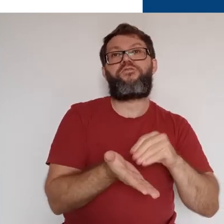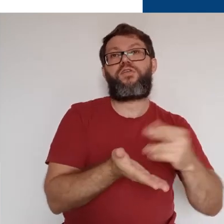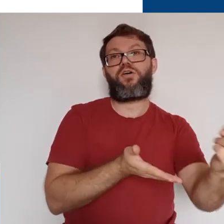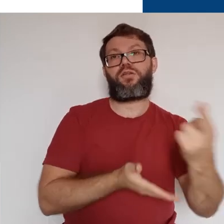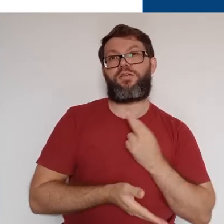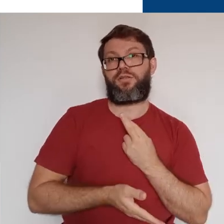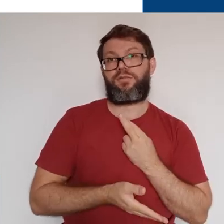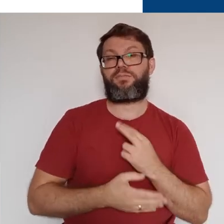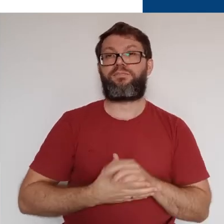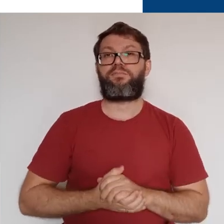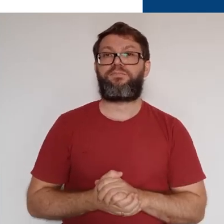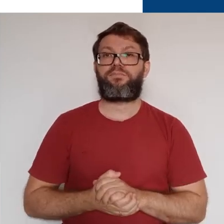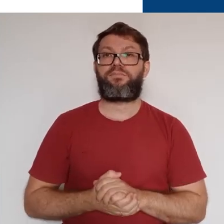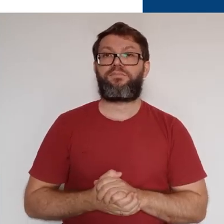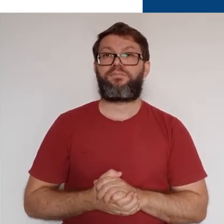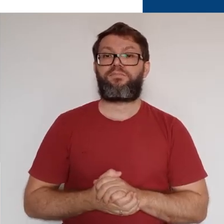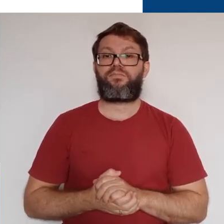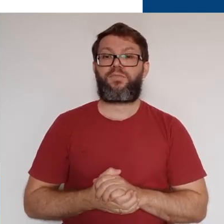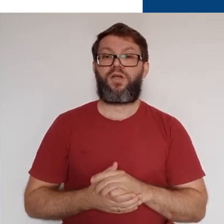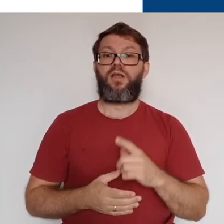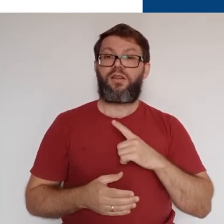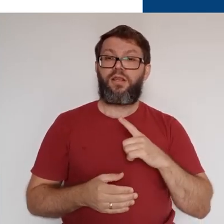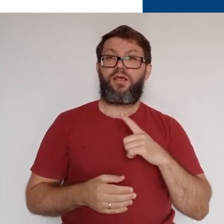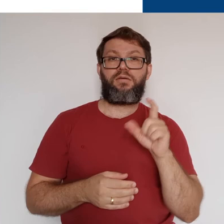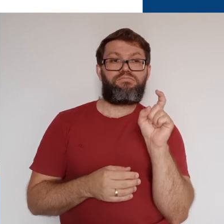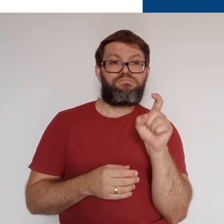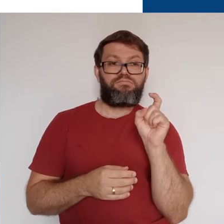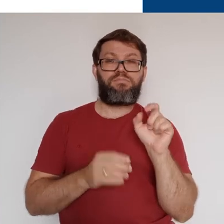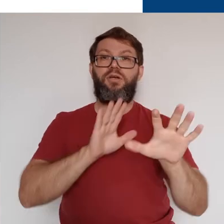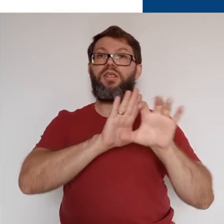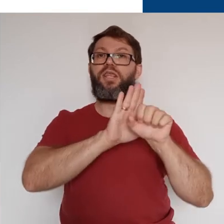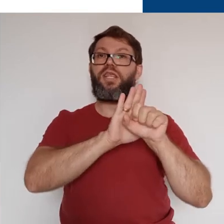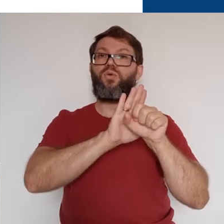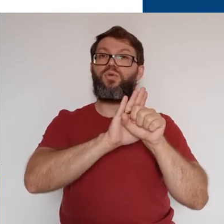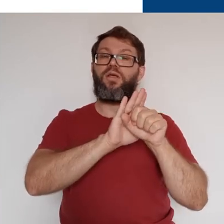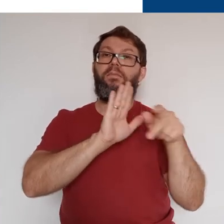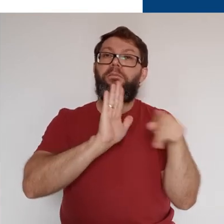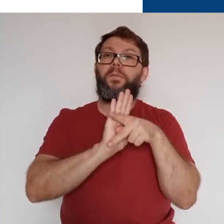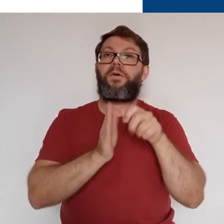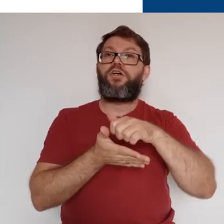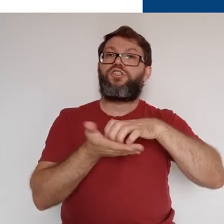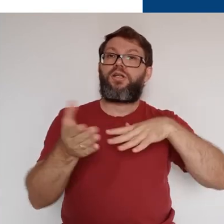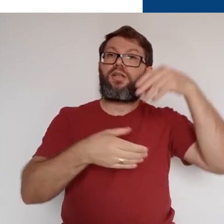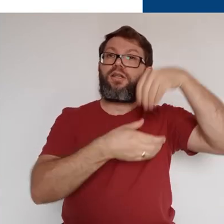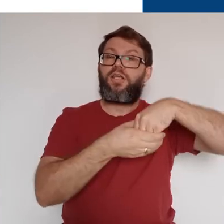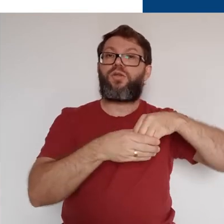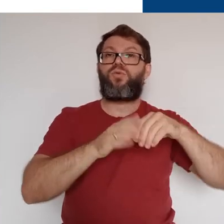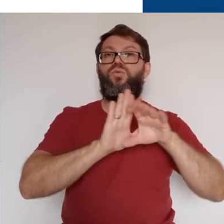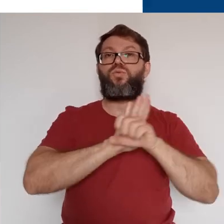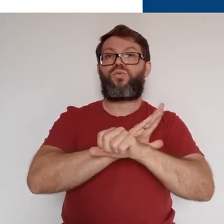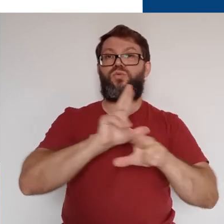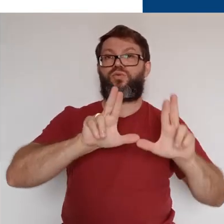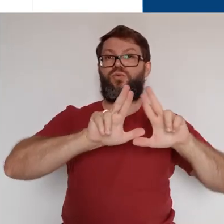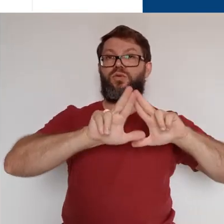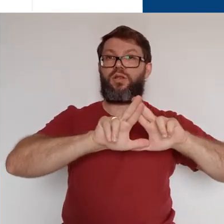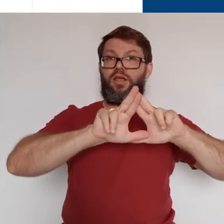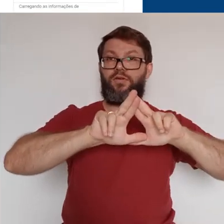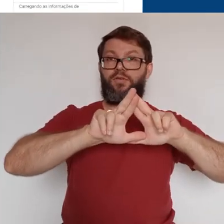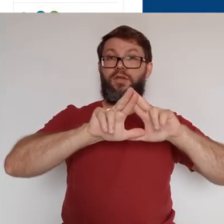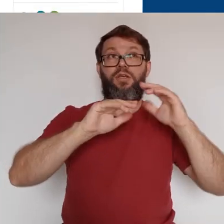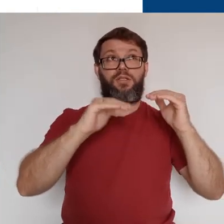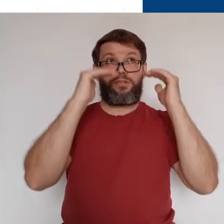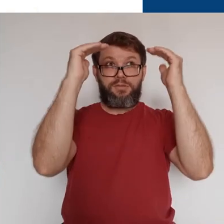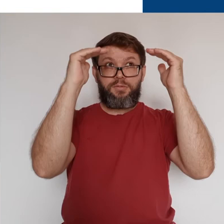estão atribuídos. Ao lado, temos o ícone que leva para a pasta dessa atividade no nosso Google